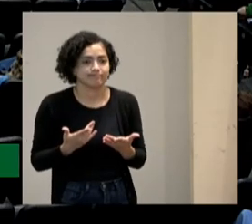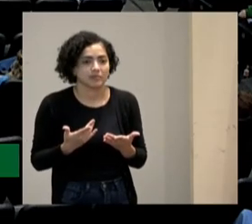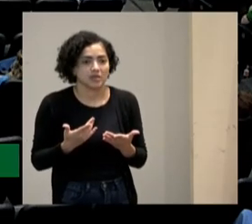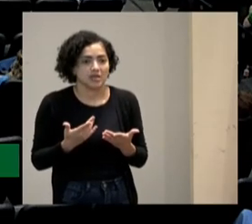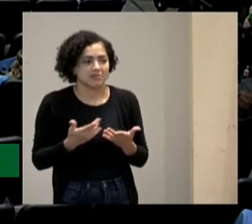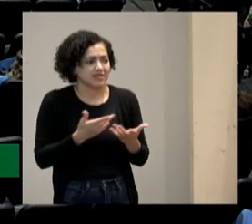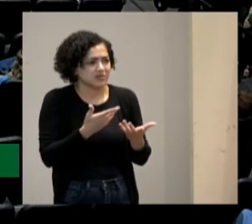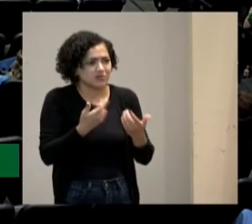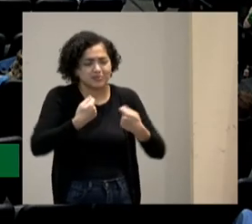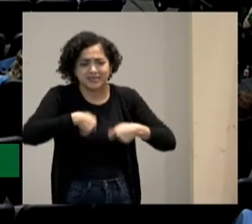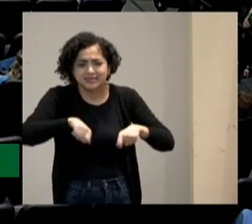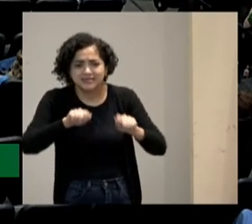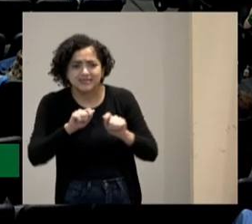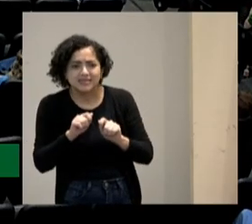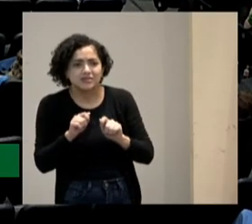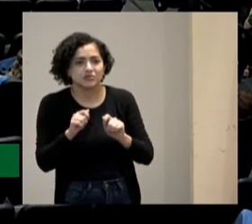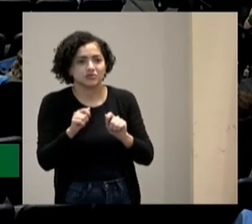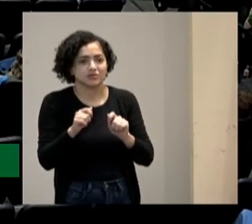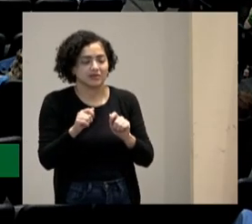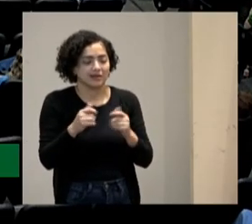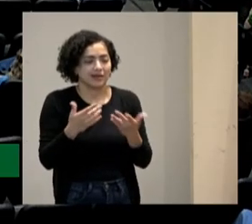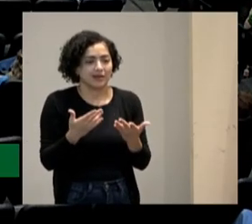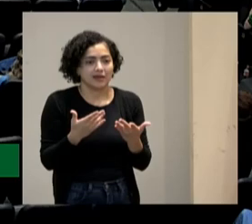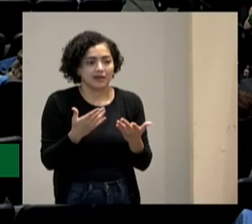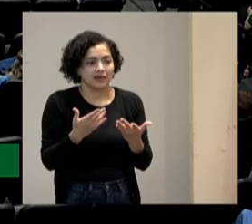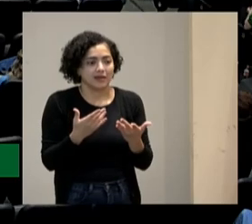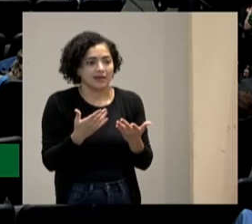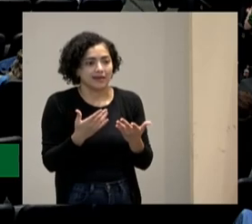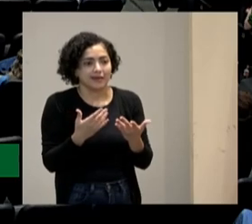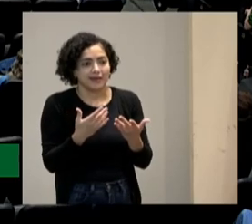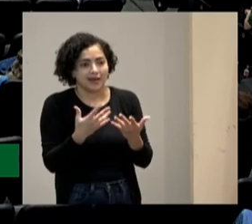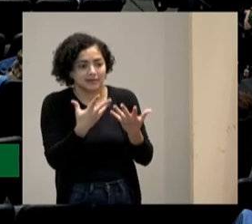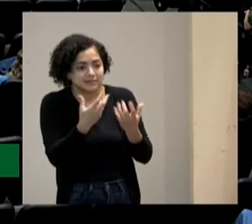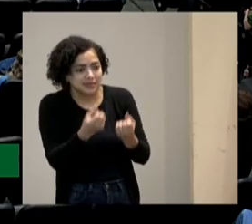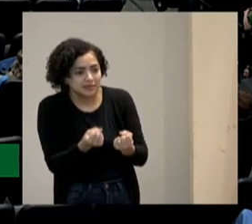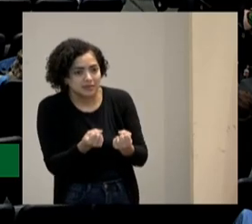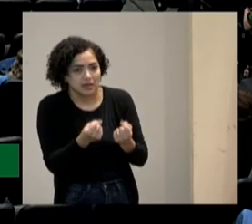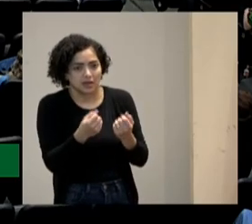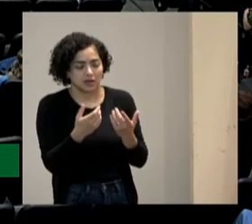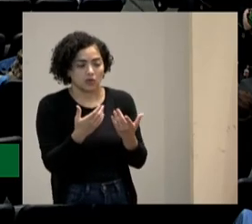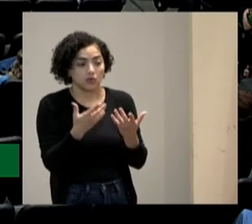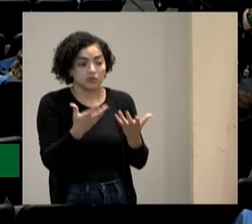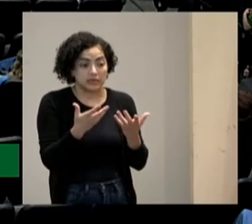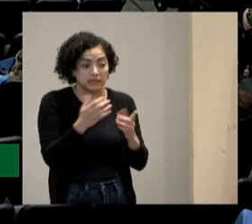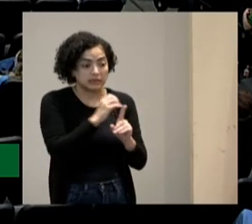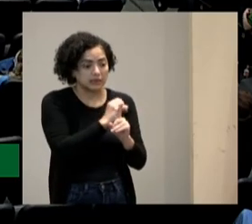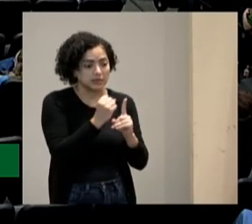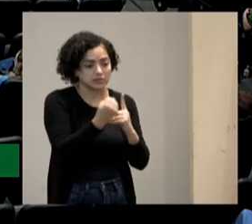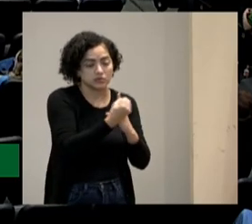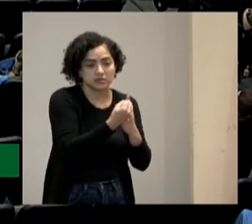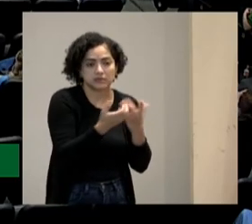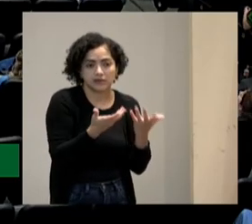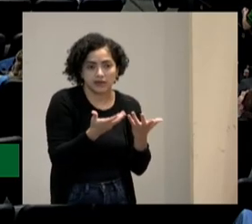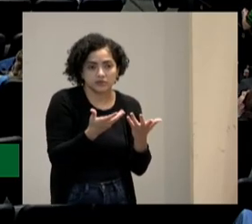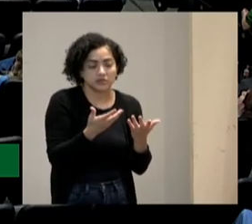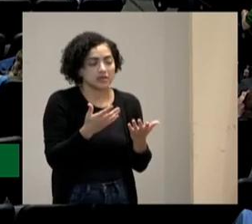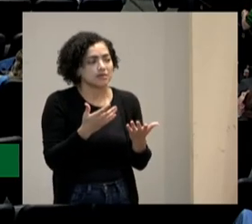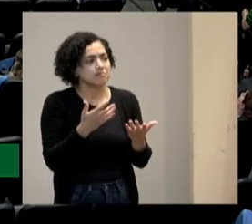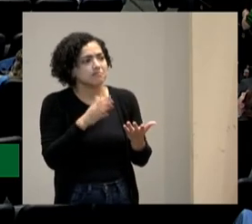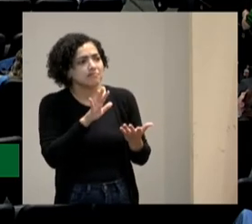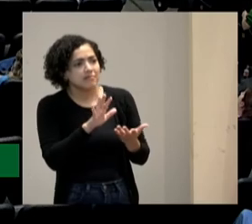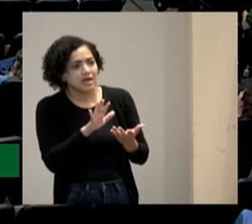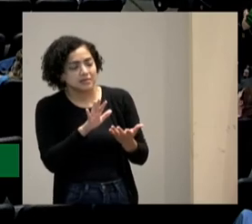o que as pessoas me veem eu tenho que ser o que eu quero ser o que eu sou na verdade bom ai eu